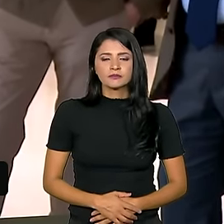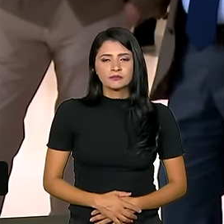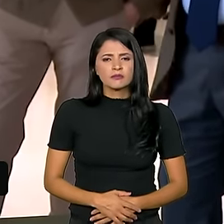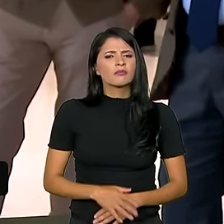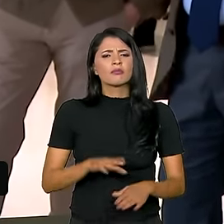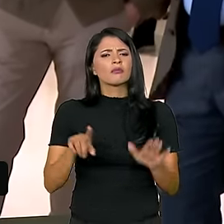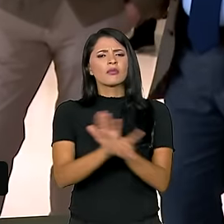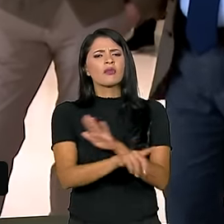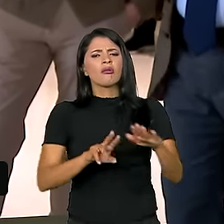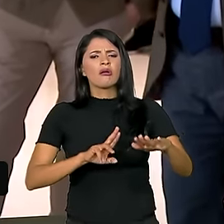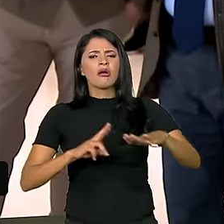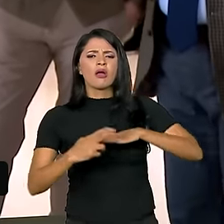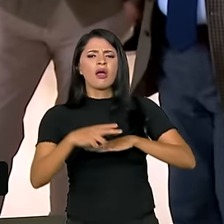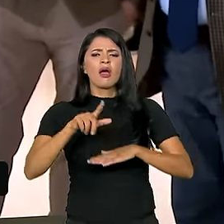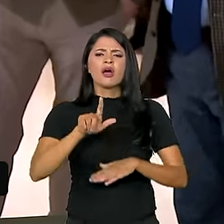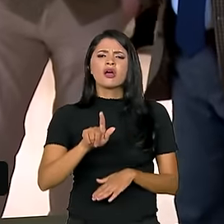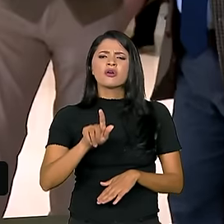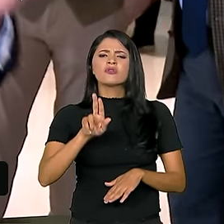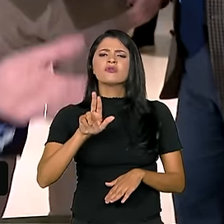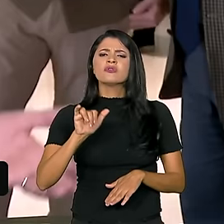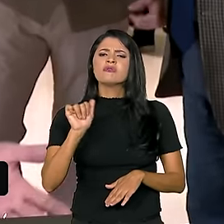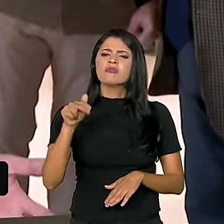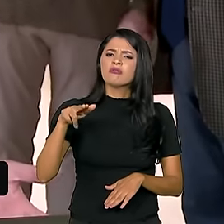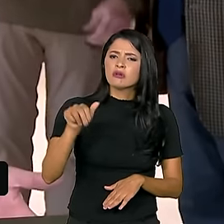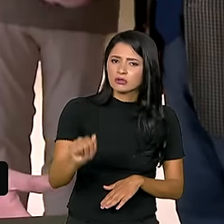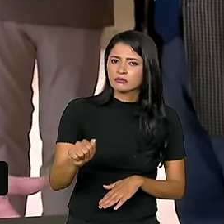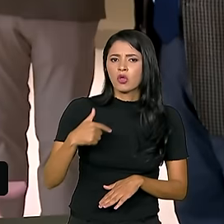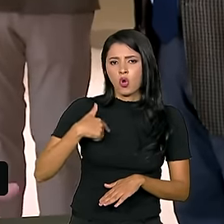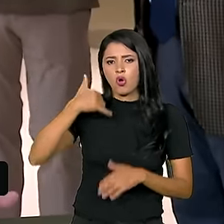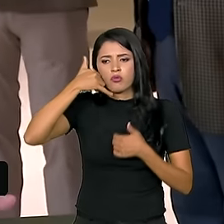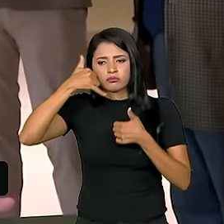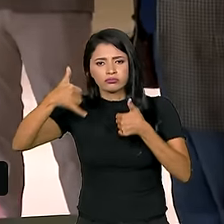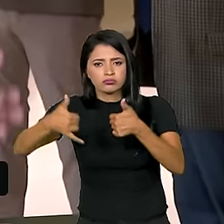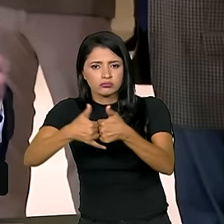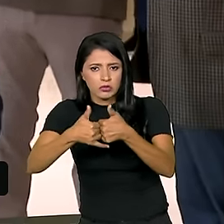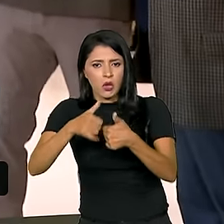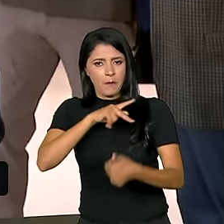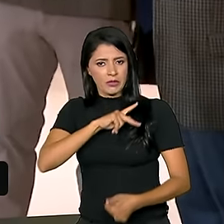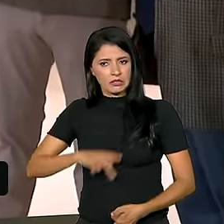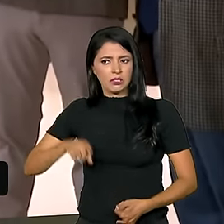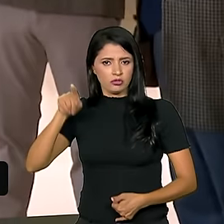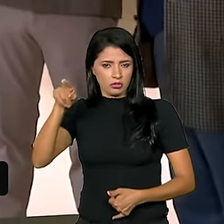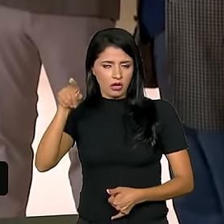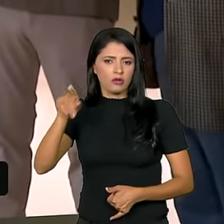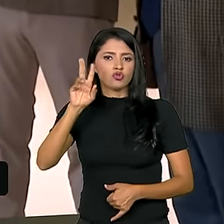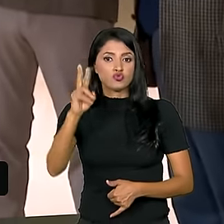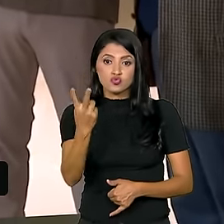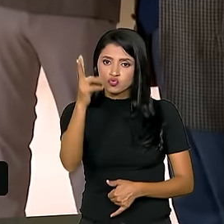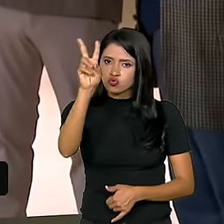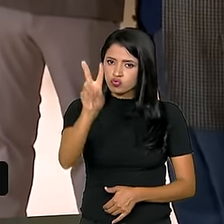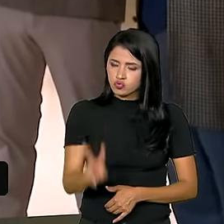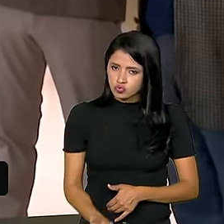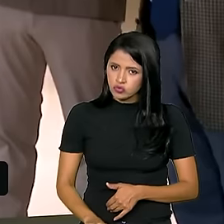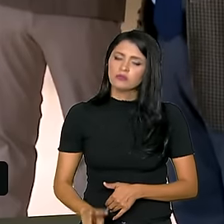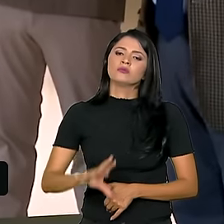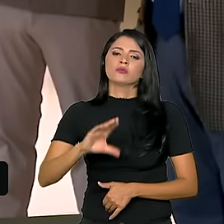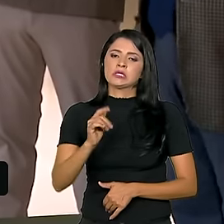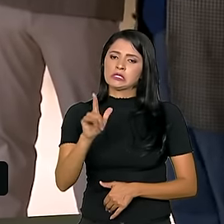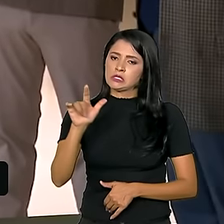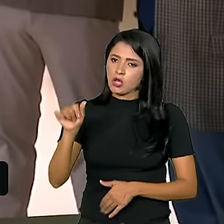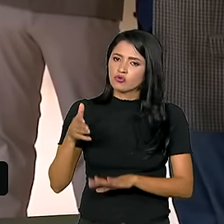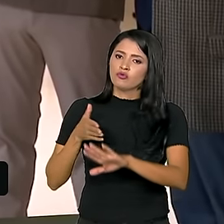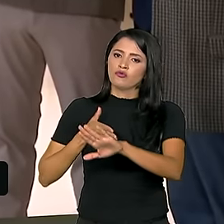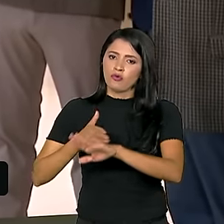Eu vejo a Guiana. Eu conversei por telefone com o presidente da Guiana já duas vezes. O Celso já foi a Venezuela